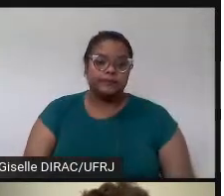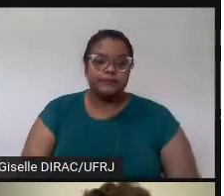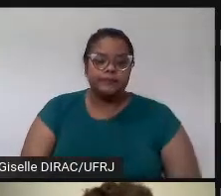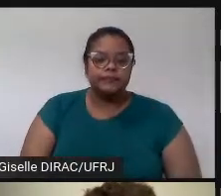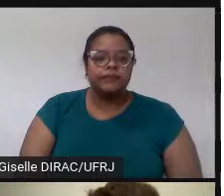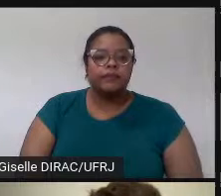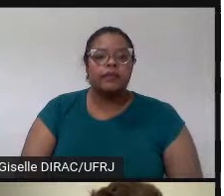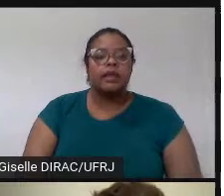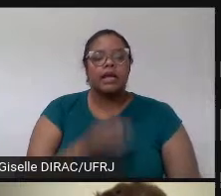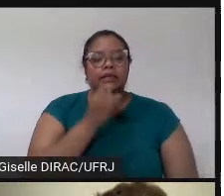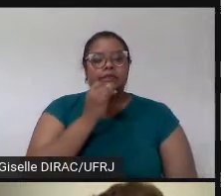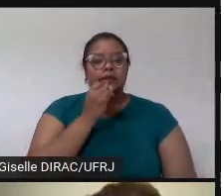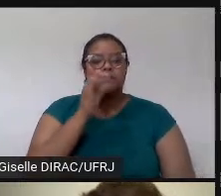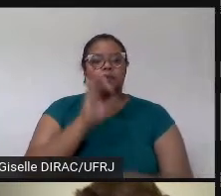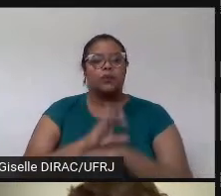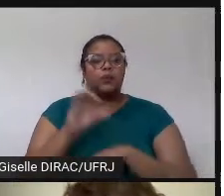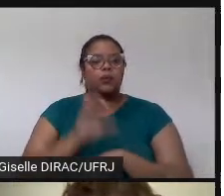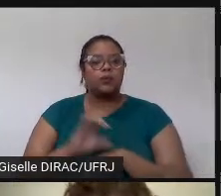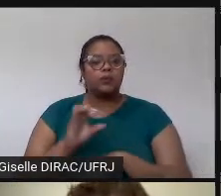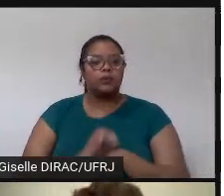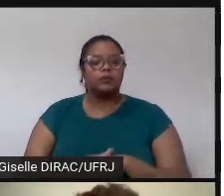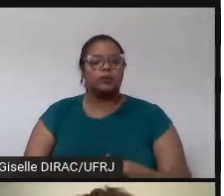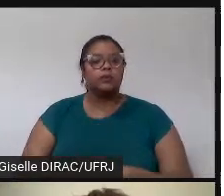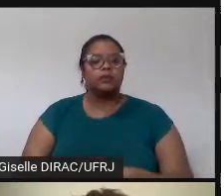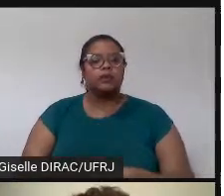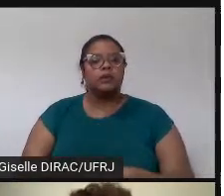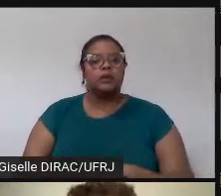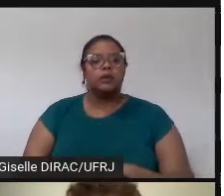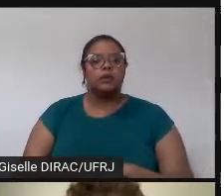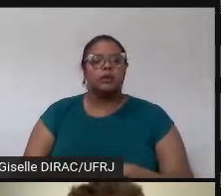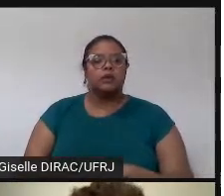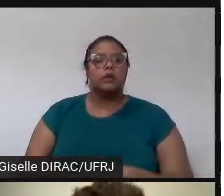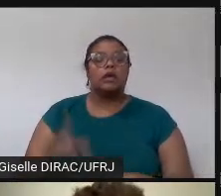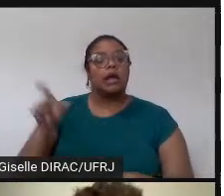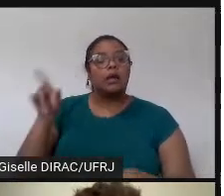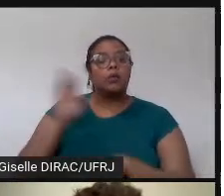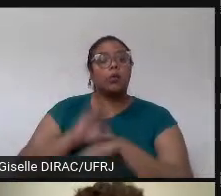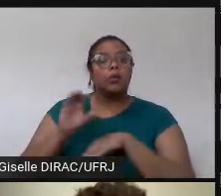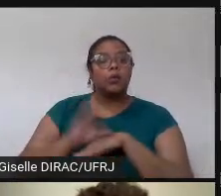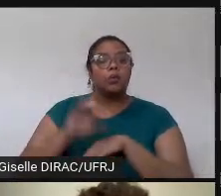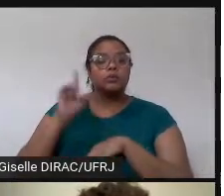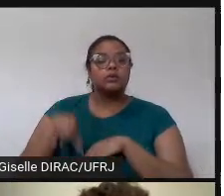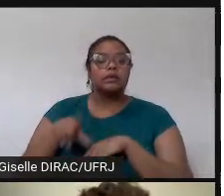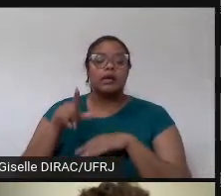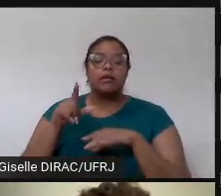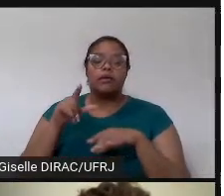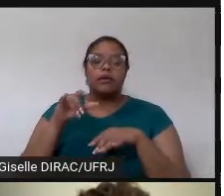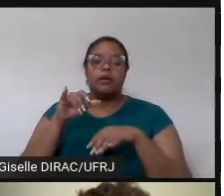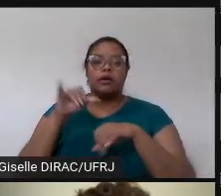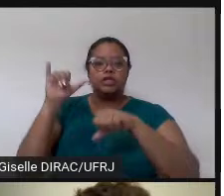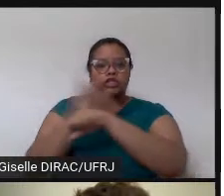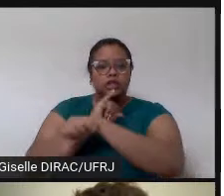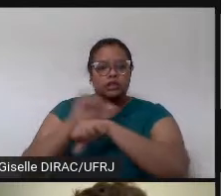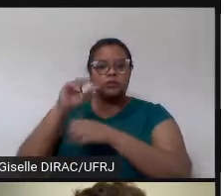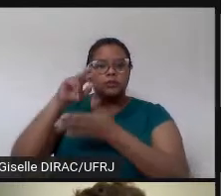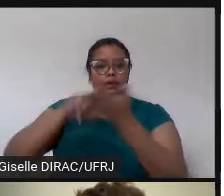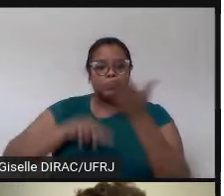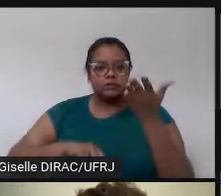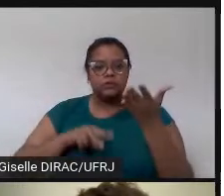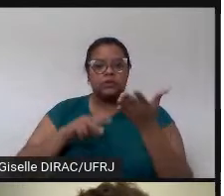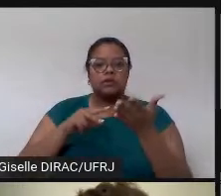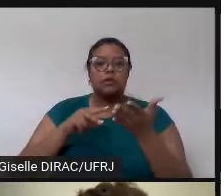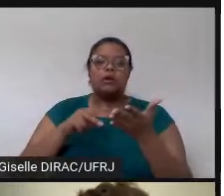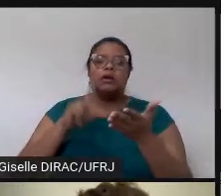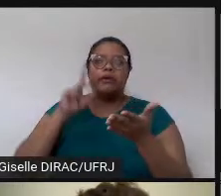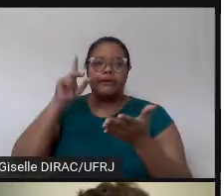Então, alguns exemplos de cursos. Esse curso de estratégias para leitura de artigos em inglês, ele já foi concluído. A